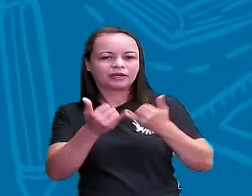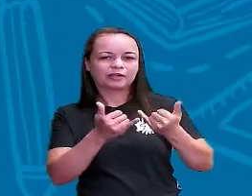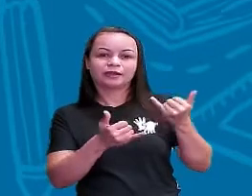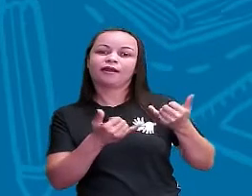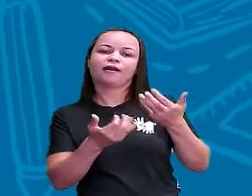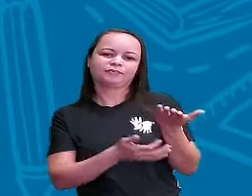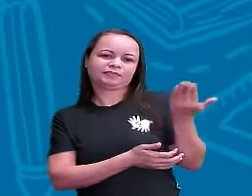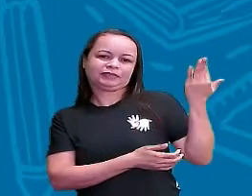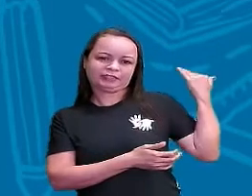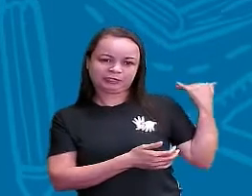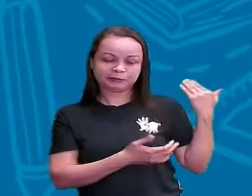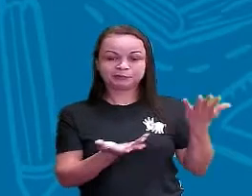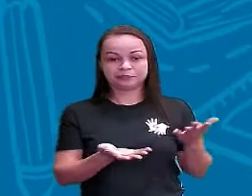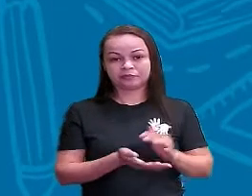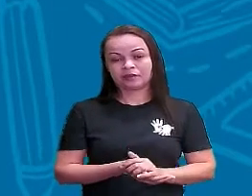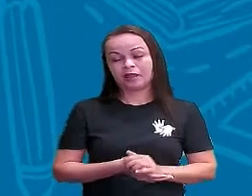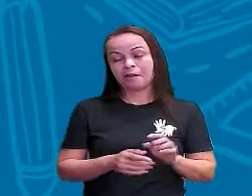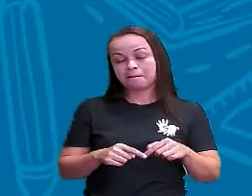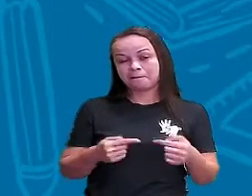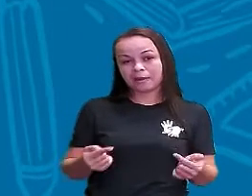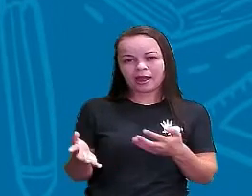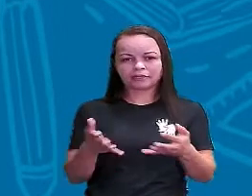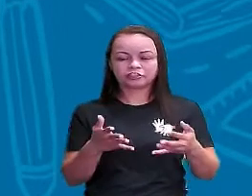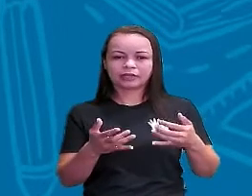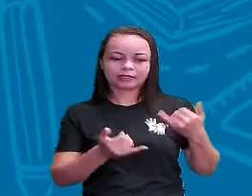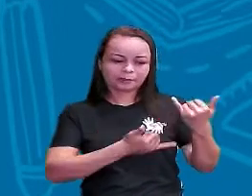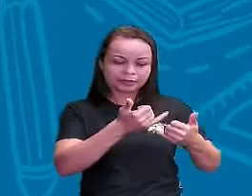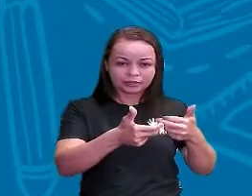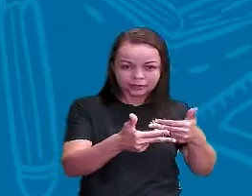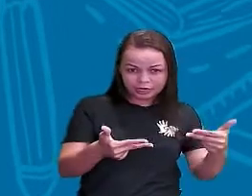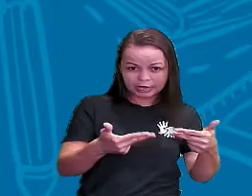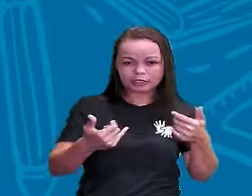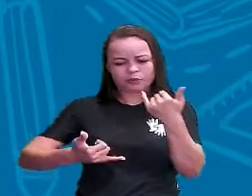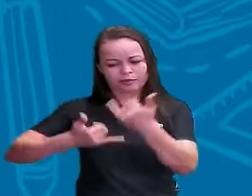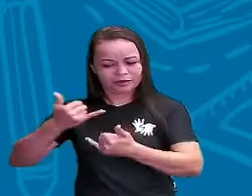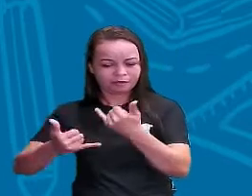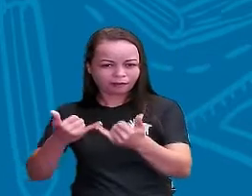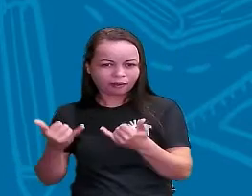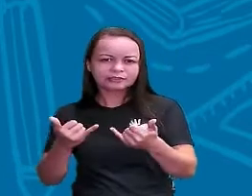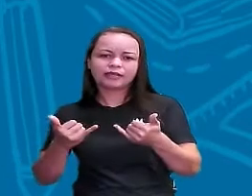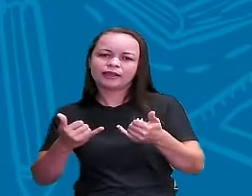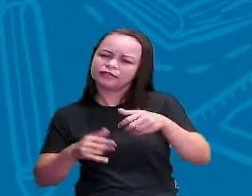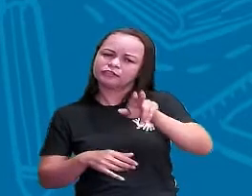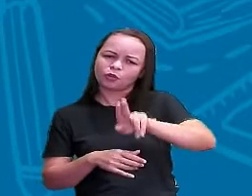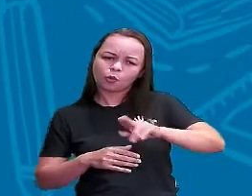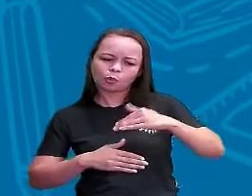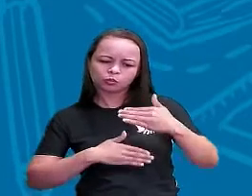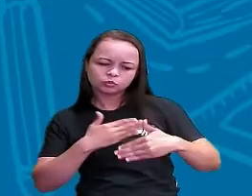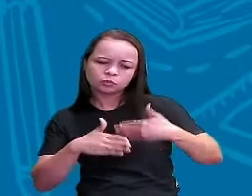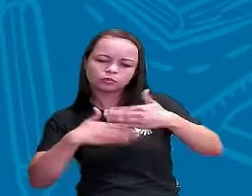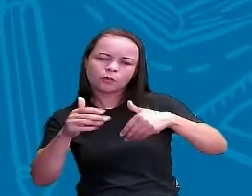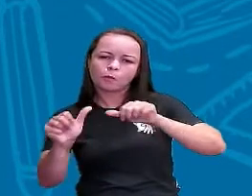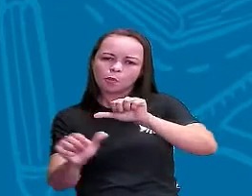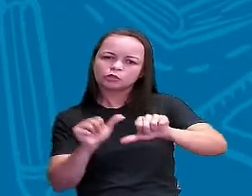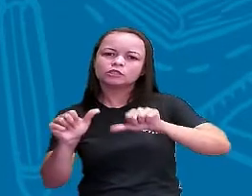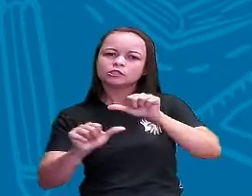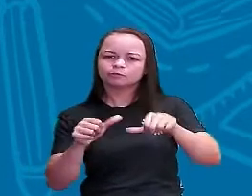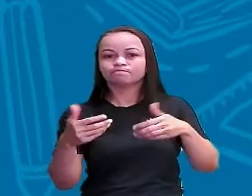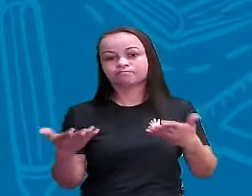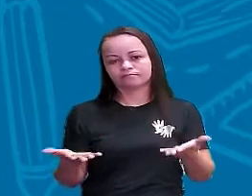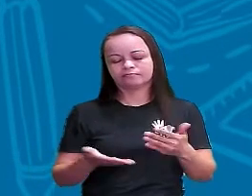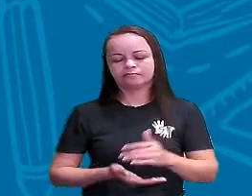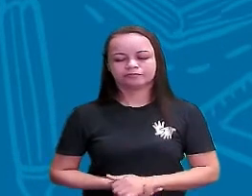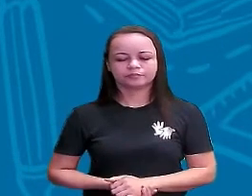Mas cada brinquedo e cada brincadeira Ela vai se atualizando Muito bem